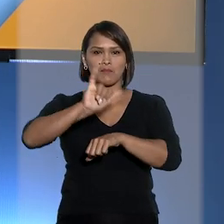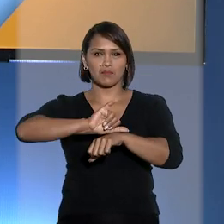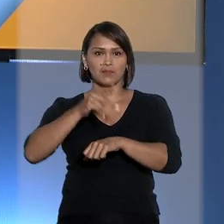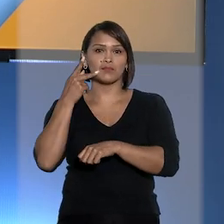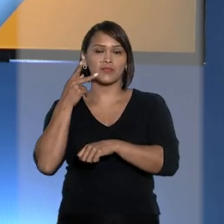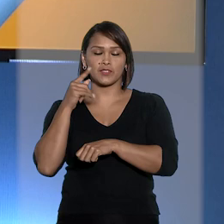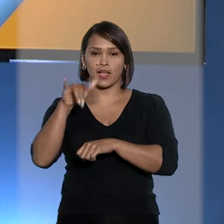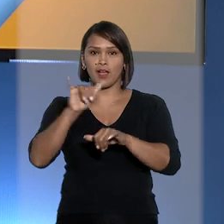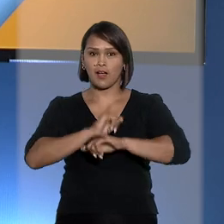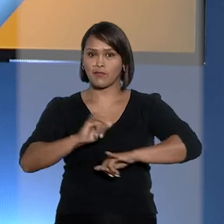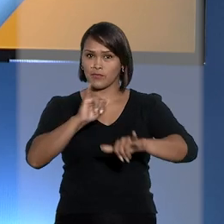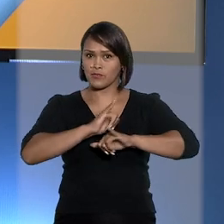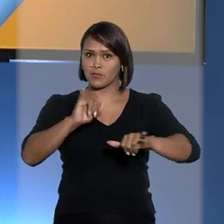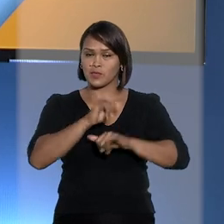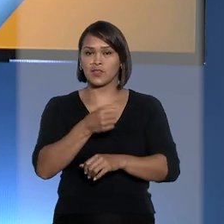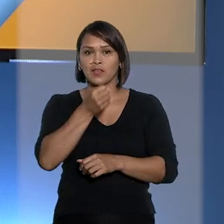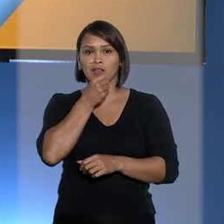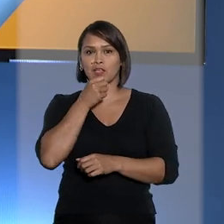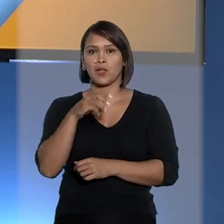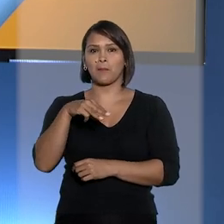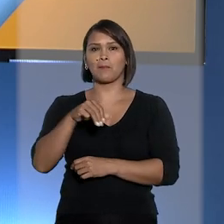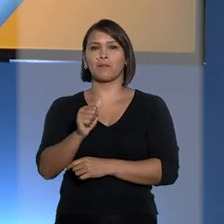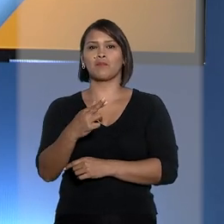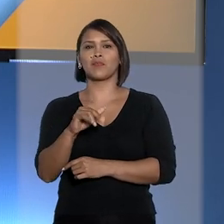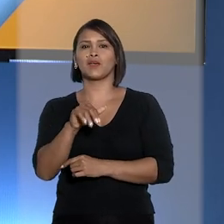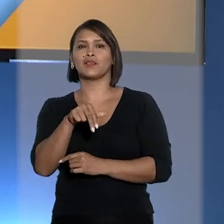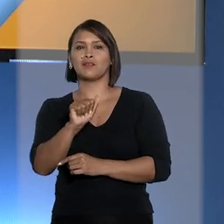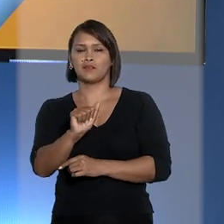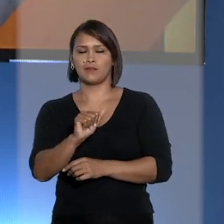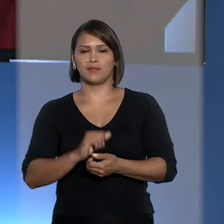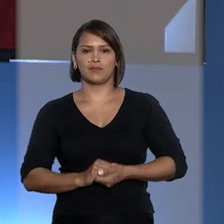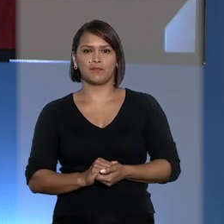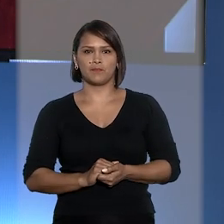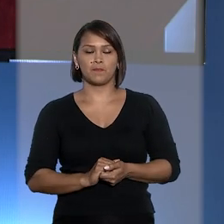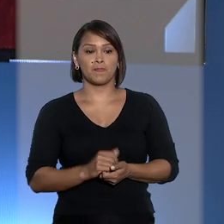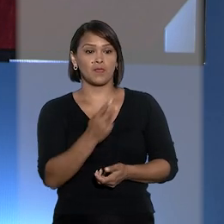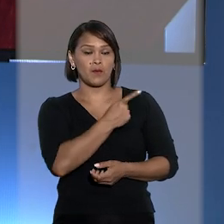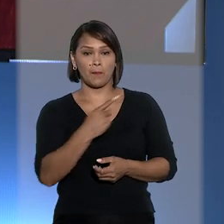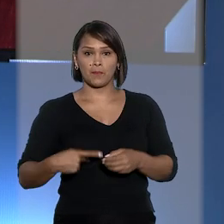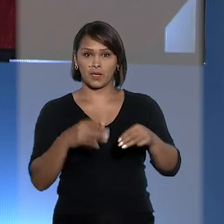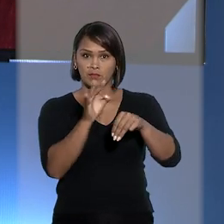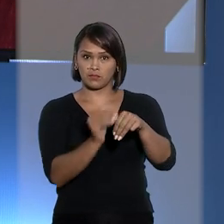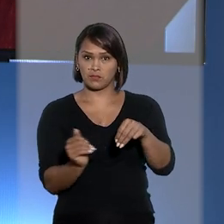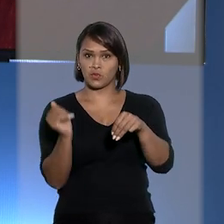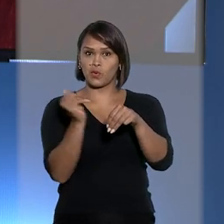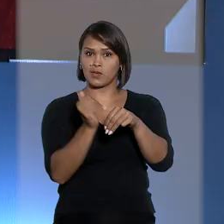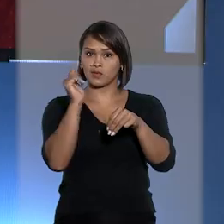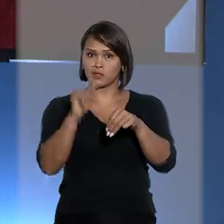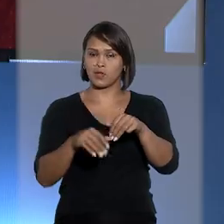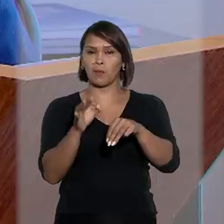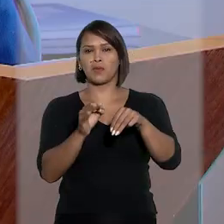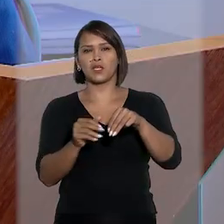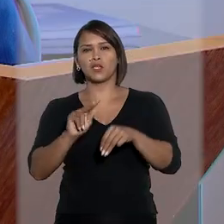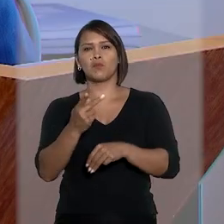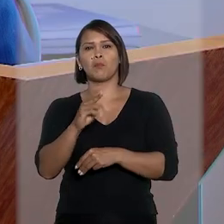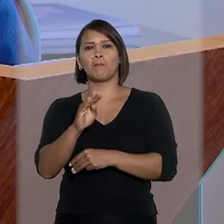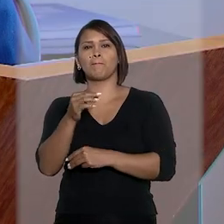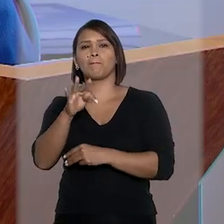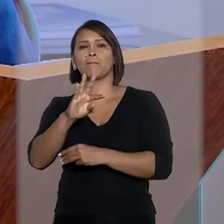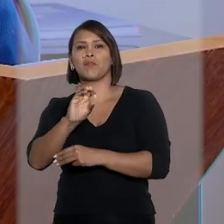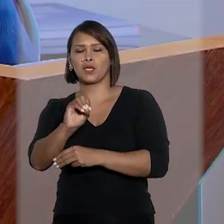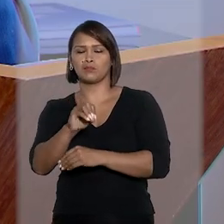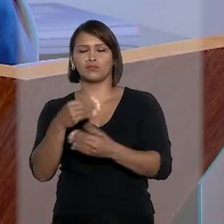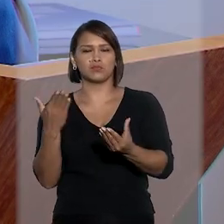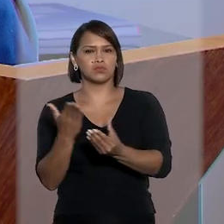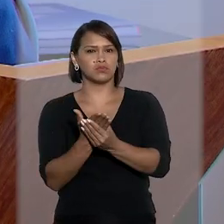Fortaleza. As informações são da repórter Marina Campos. O presidente do Superior Tribunal de Justiça, ministro Humberto